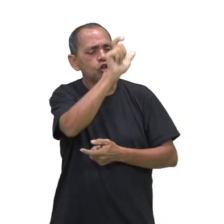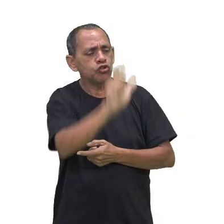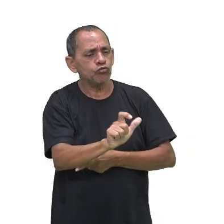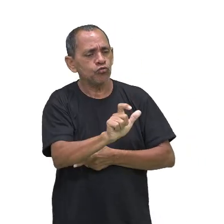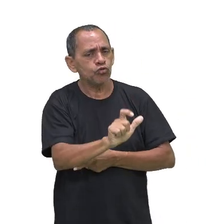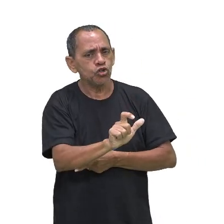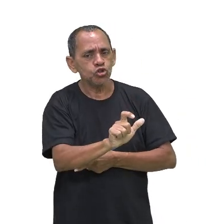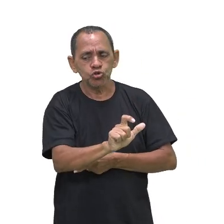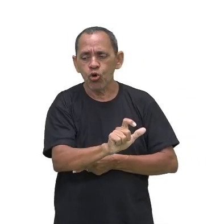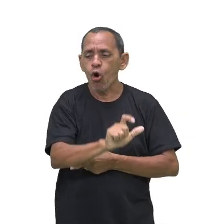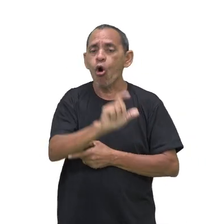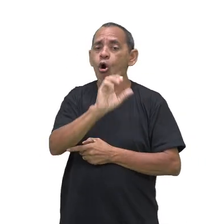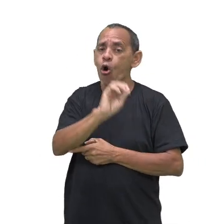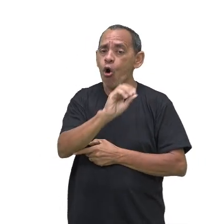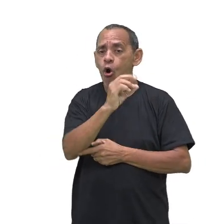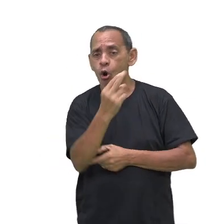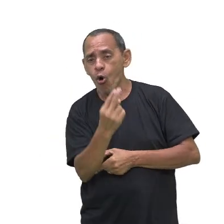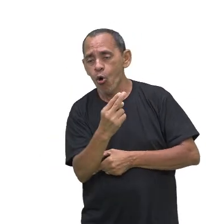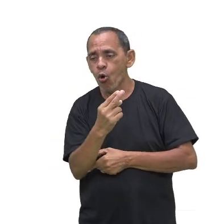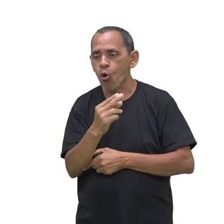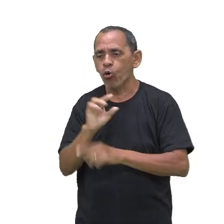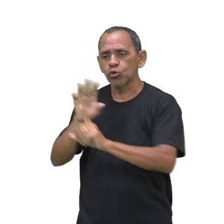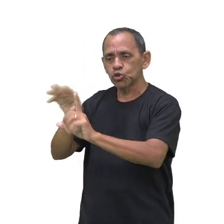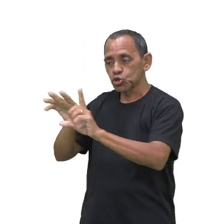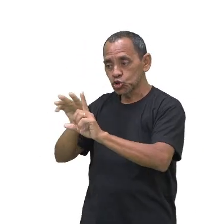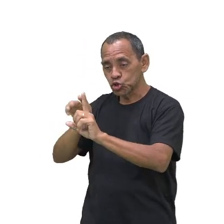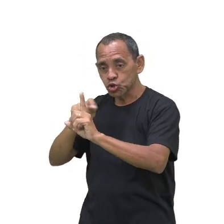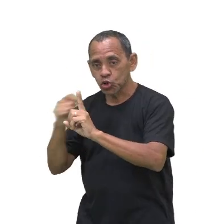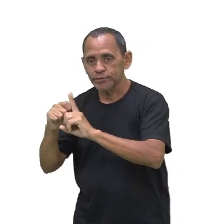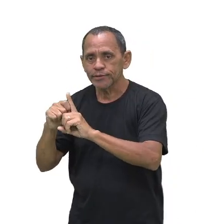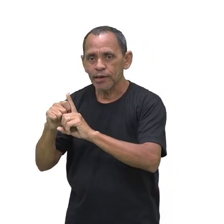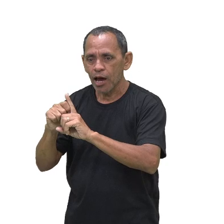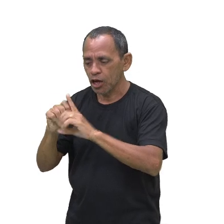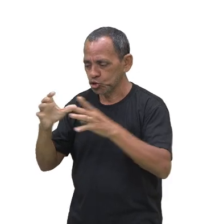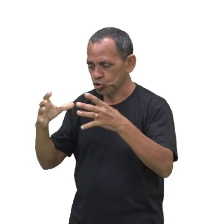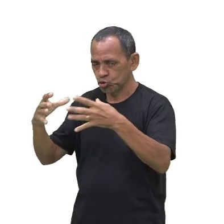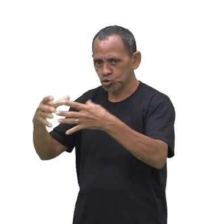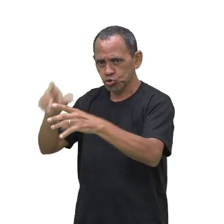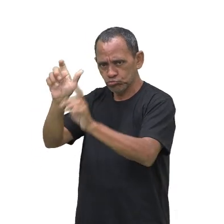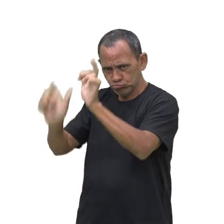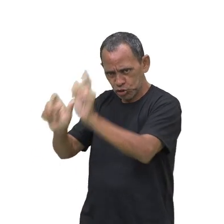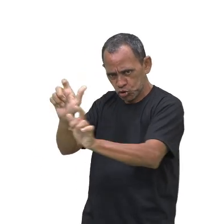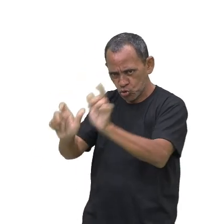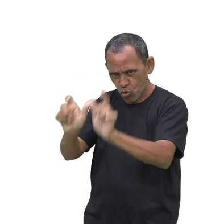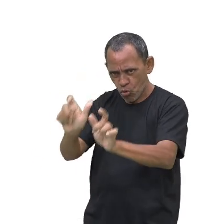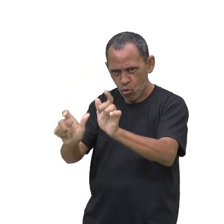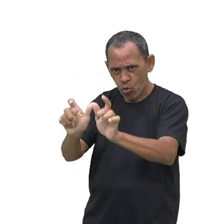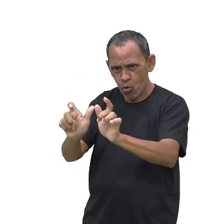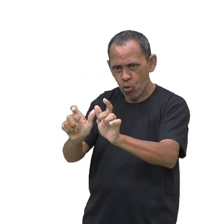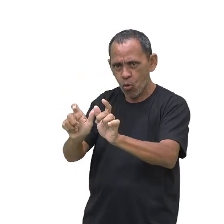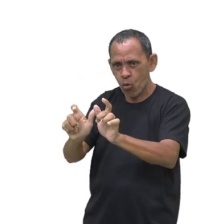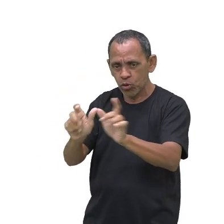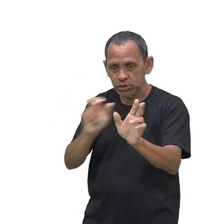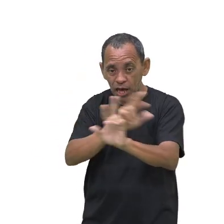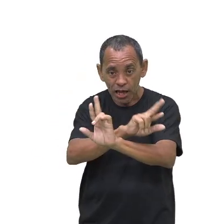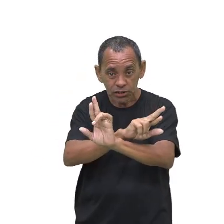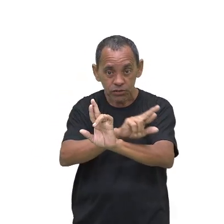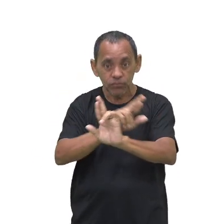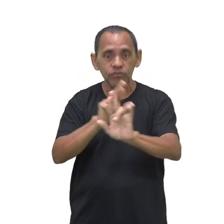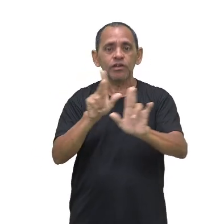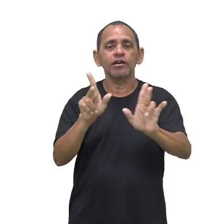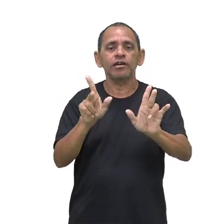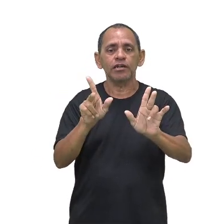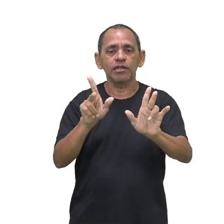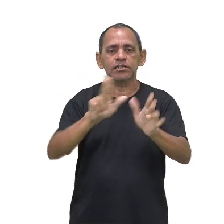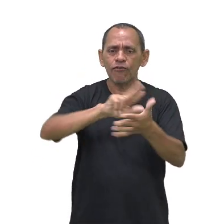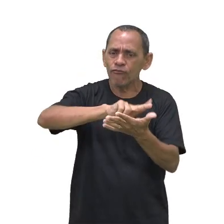uma pessoa, seja de uma sociedade, que é um grupo de pessoas, a diversidade se